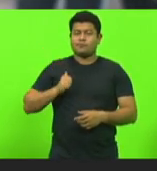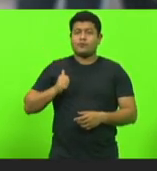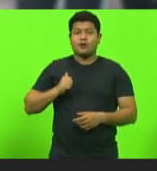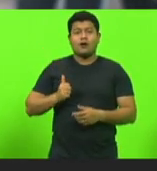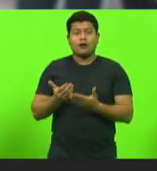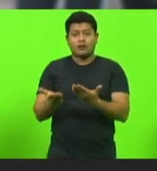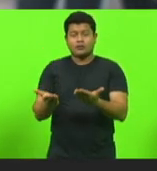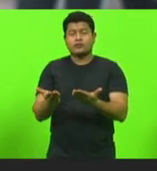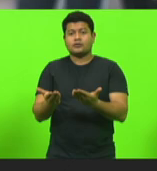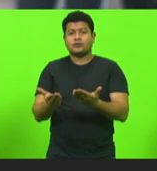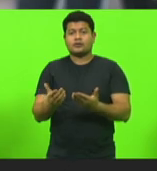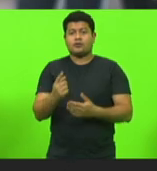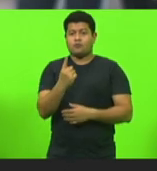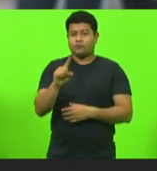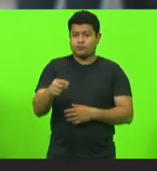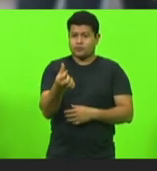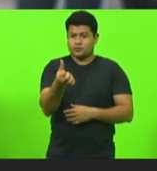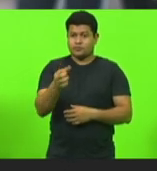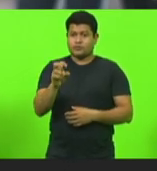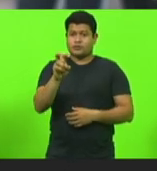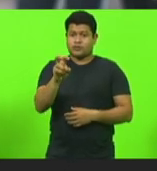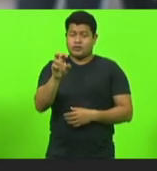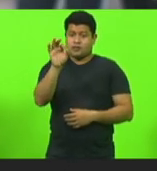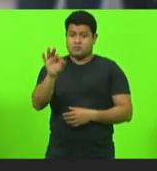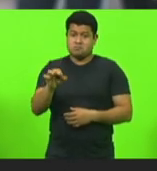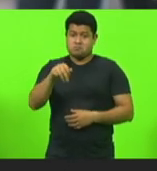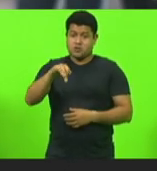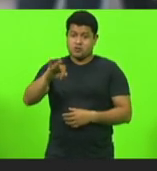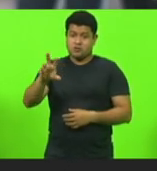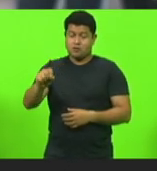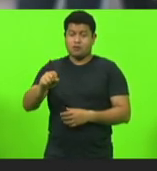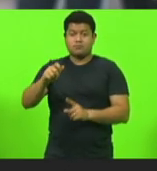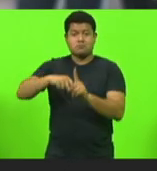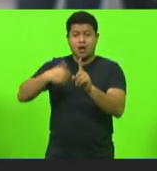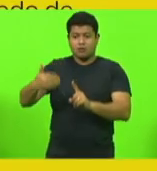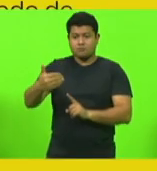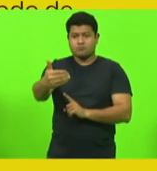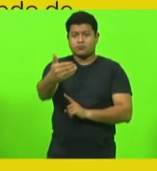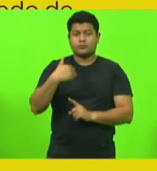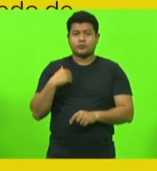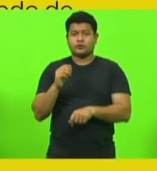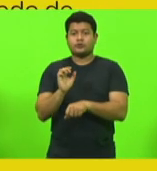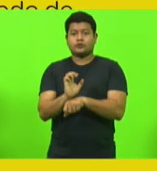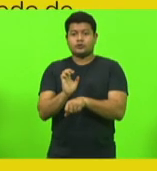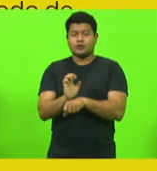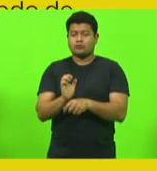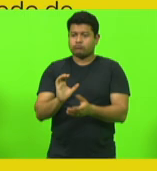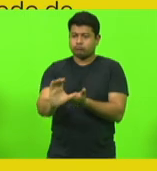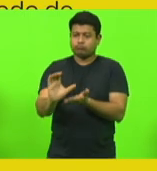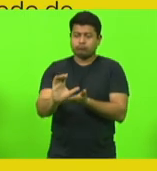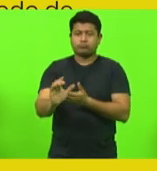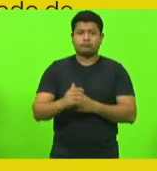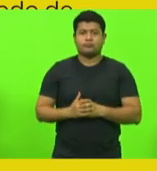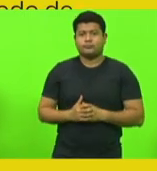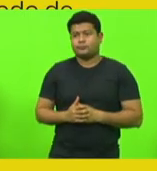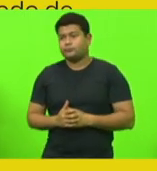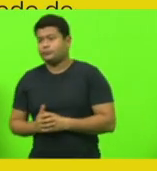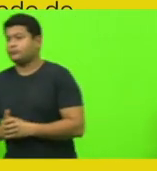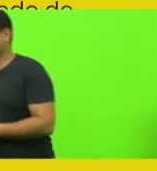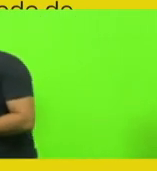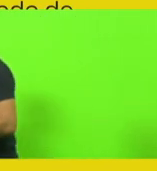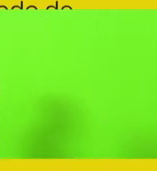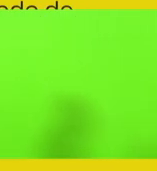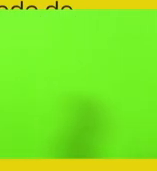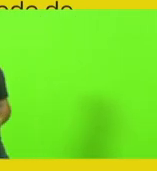,56 milhões de recursos estaduais. Pode passar. Nós temos também aqui nesta